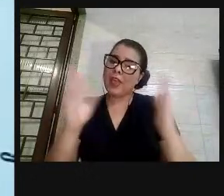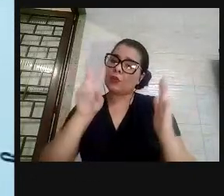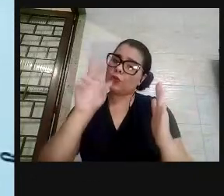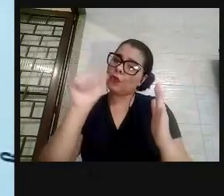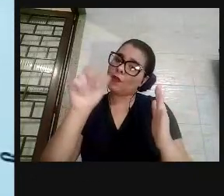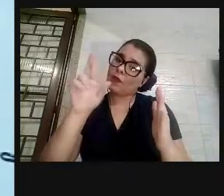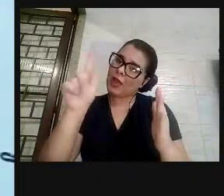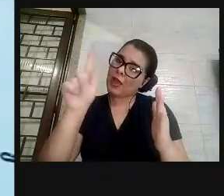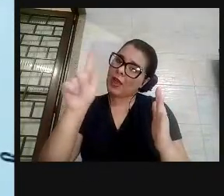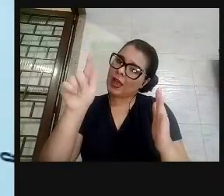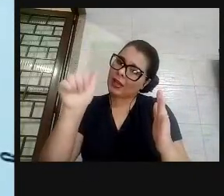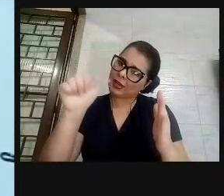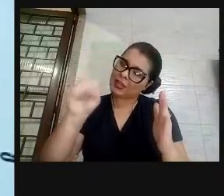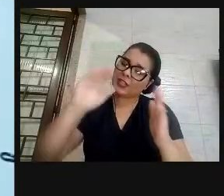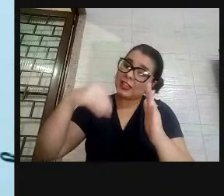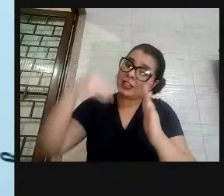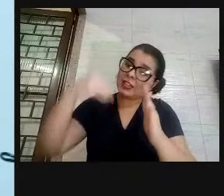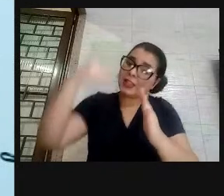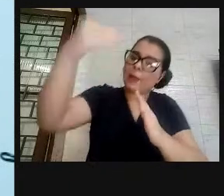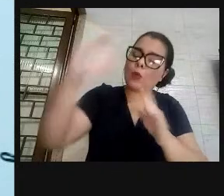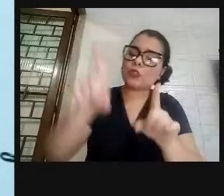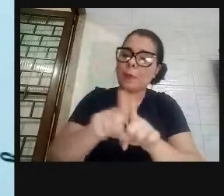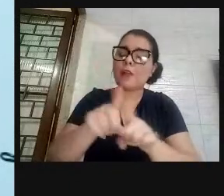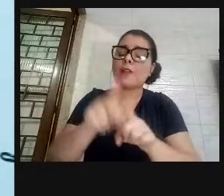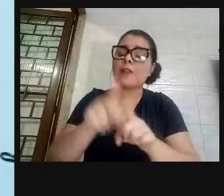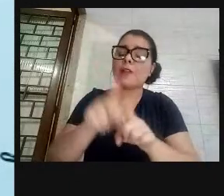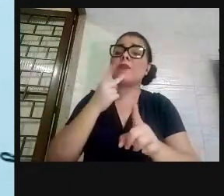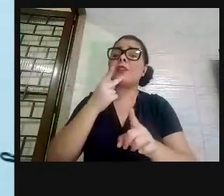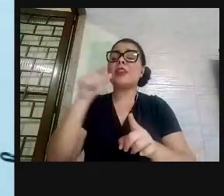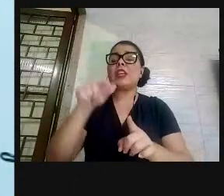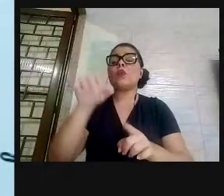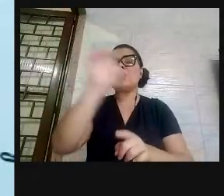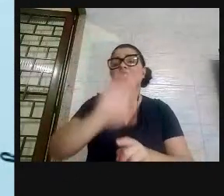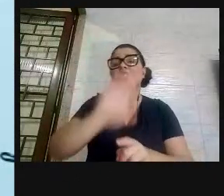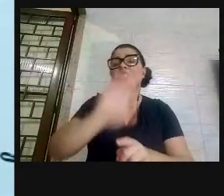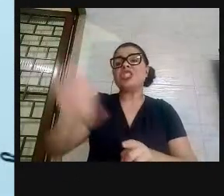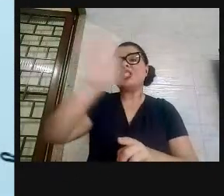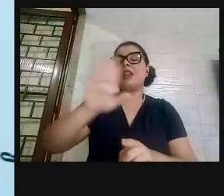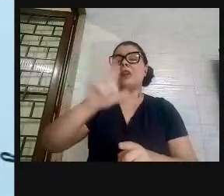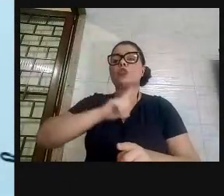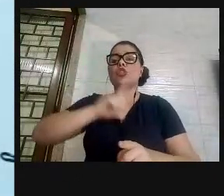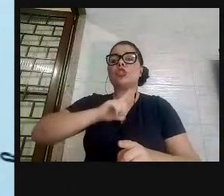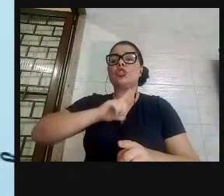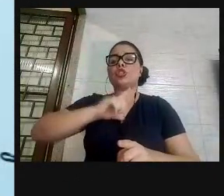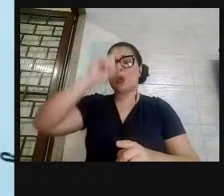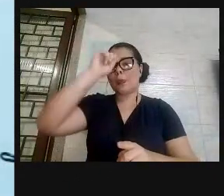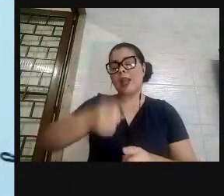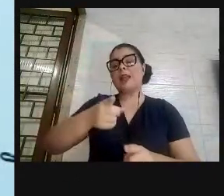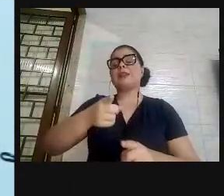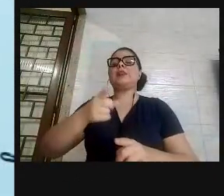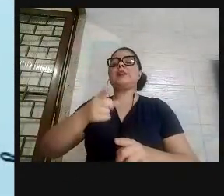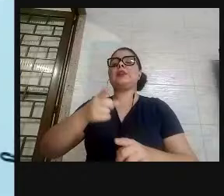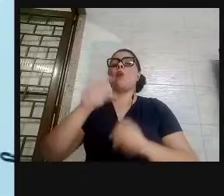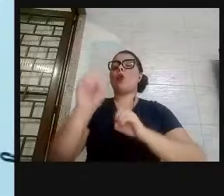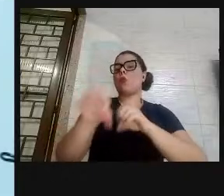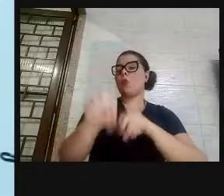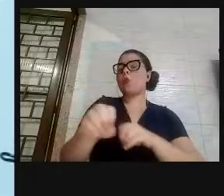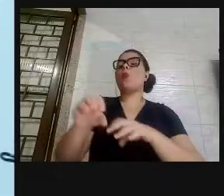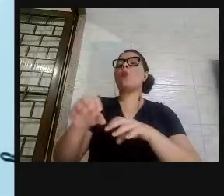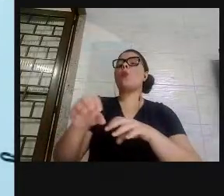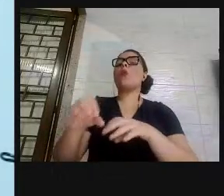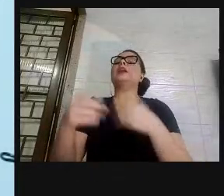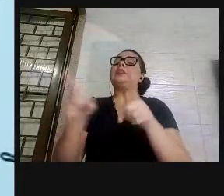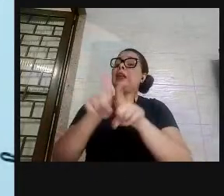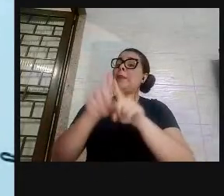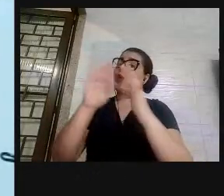-Vargas, se dizia que o Estado tinha obrigação com a educação, o Estado tinha obrigação com a escola pública,